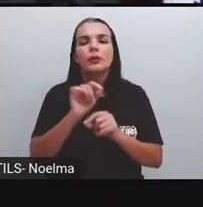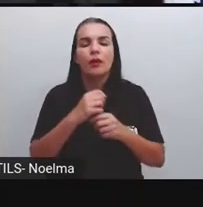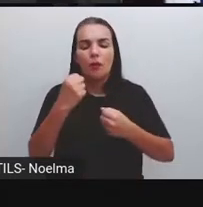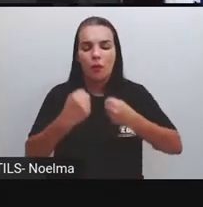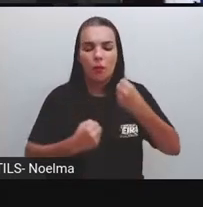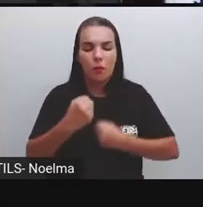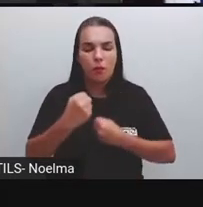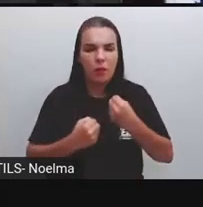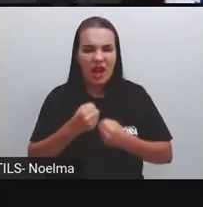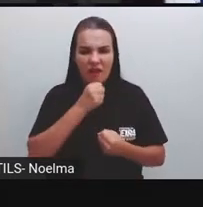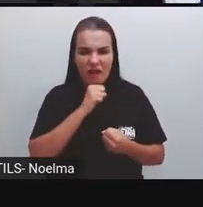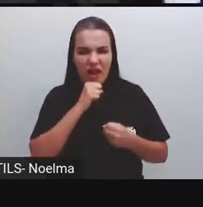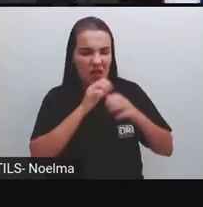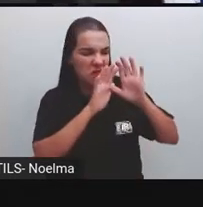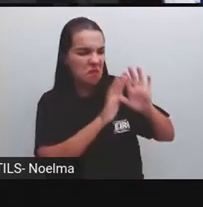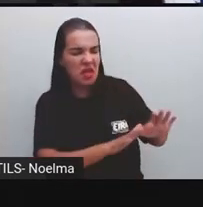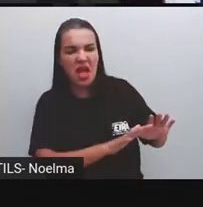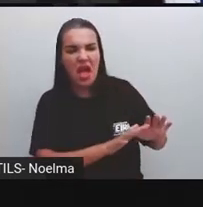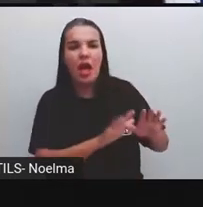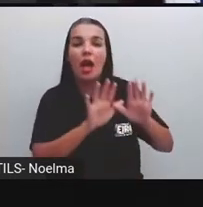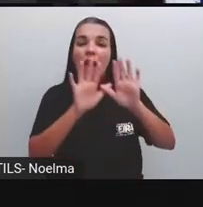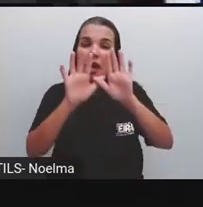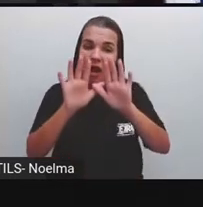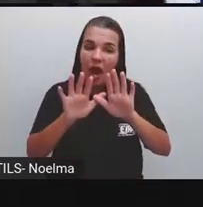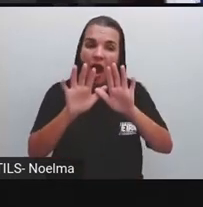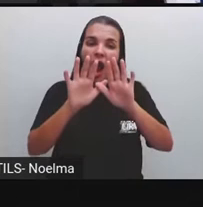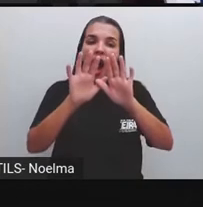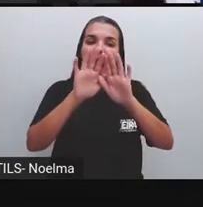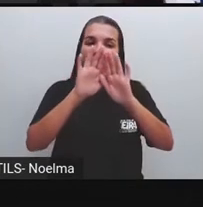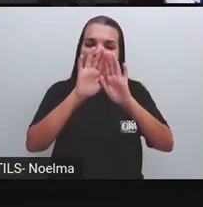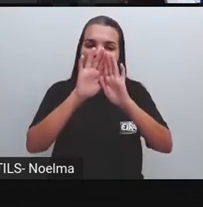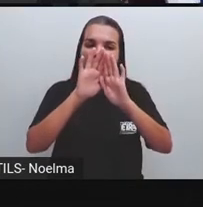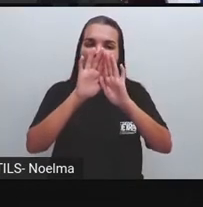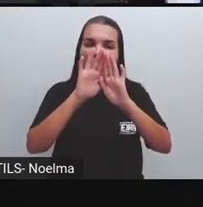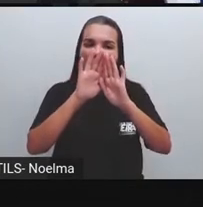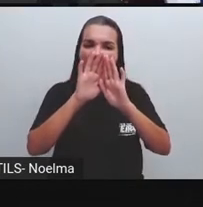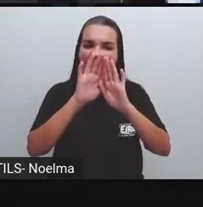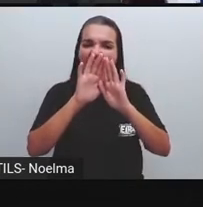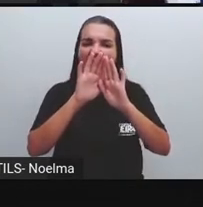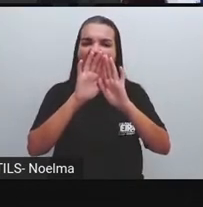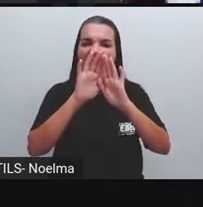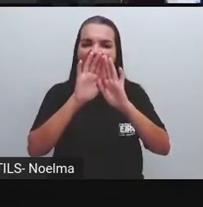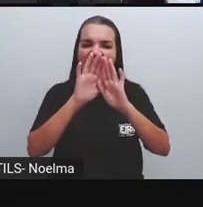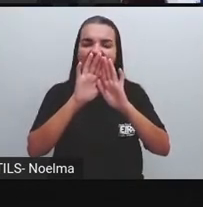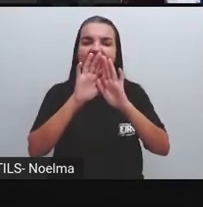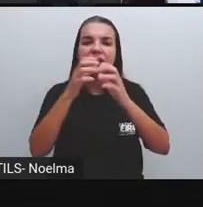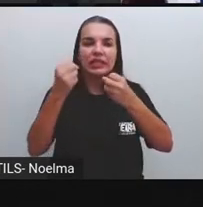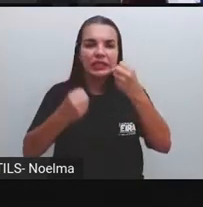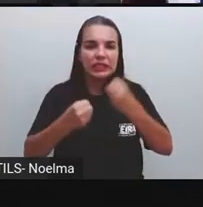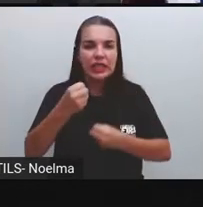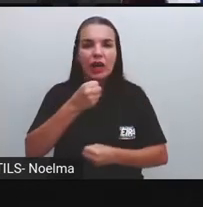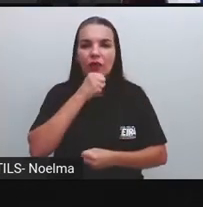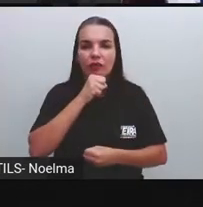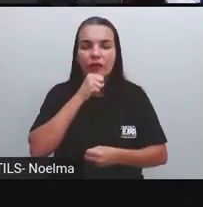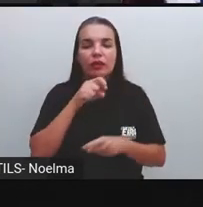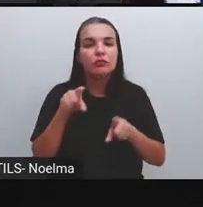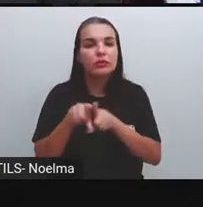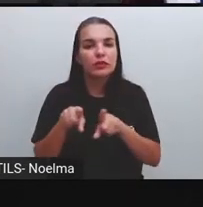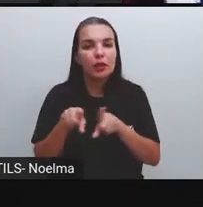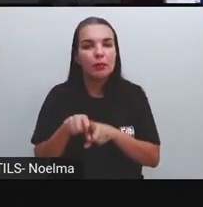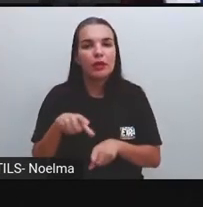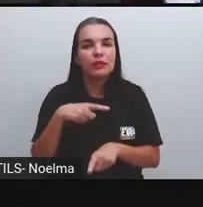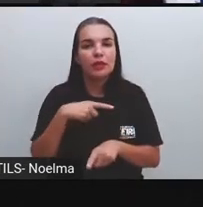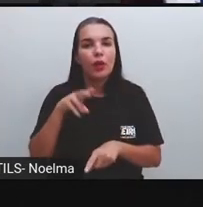prejudicam o meio ambiente, mas os carros velhos também estão sendo utilizados. Eu acredito que vocês já tenham visto aí, na rua,